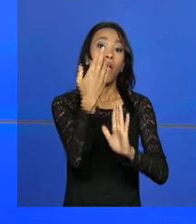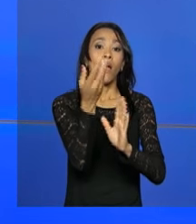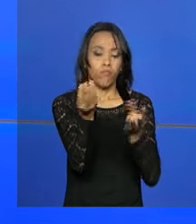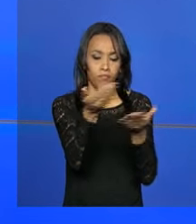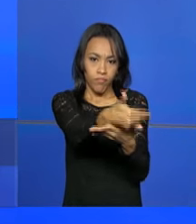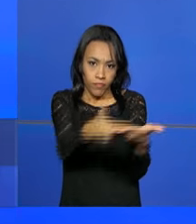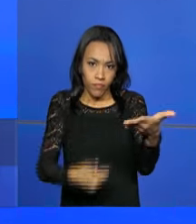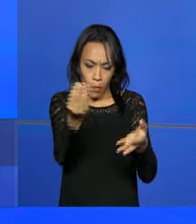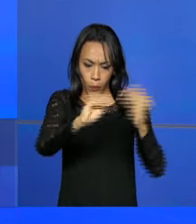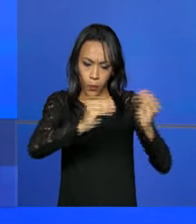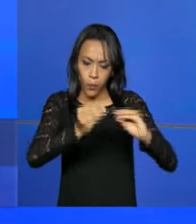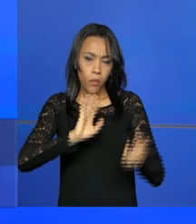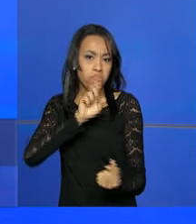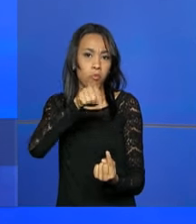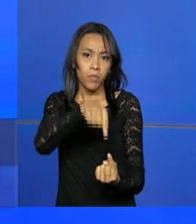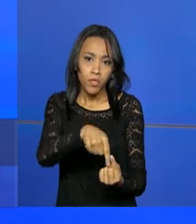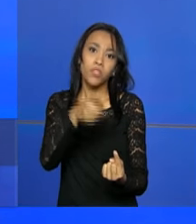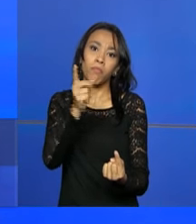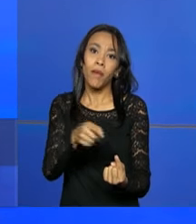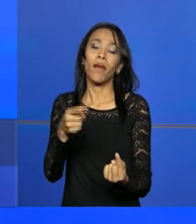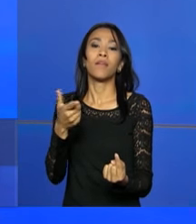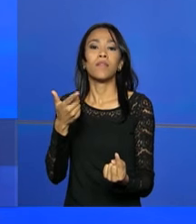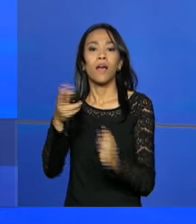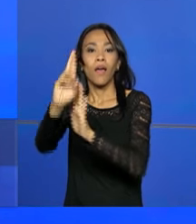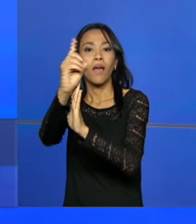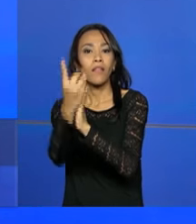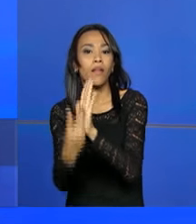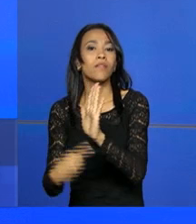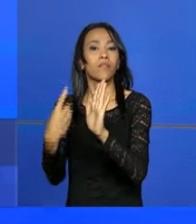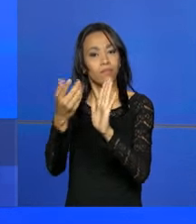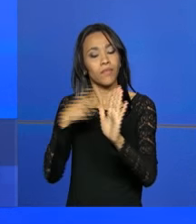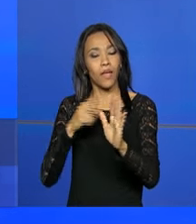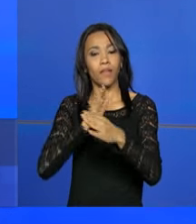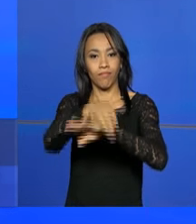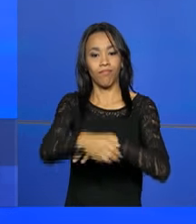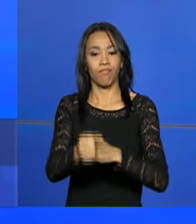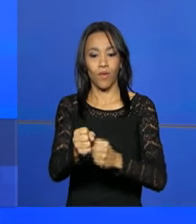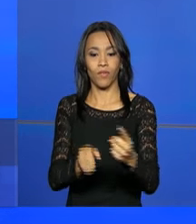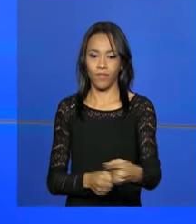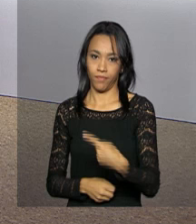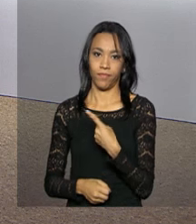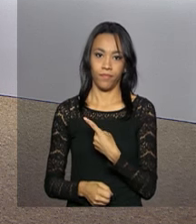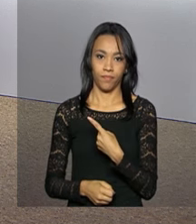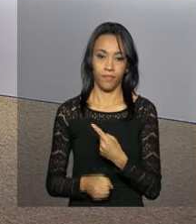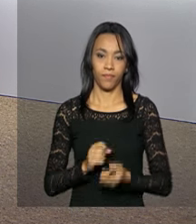para aderir ao Programa de Regularização de Bens no Exterior está na página da Receita Federal na internet.